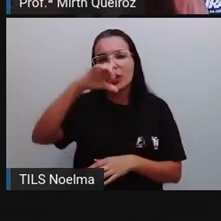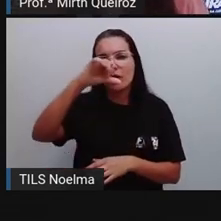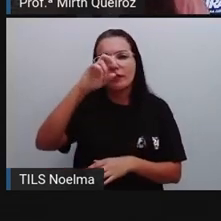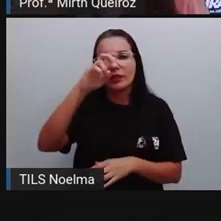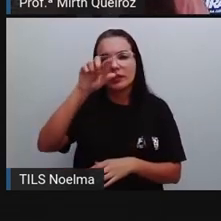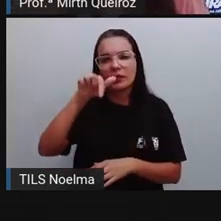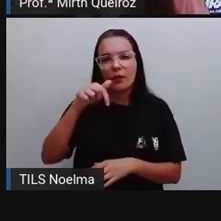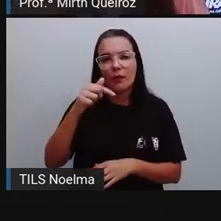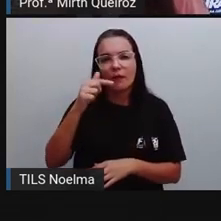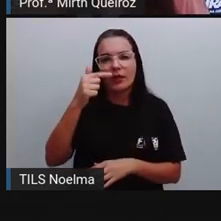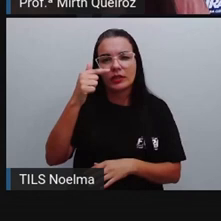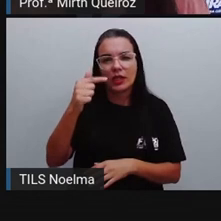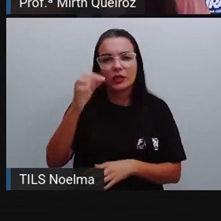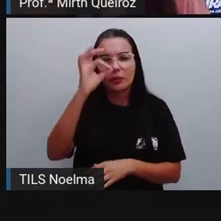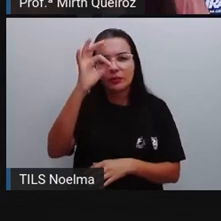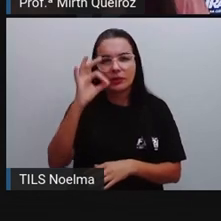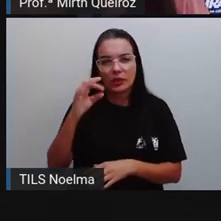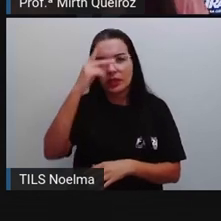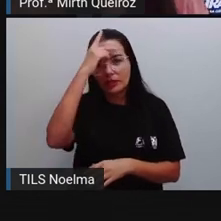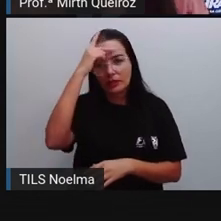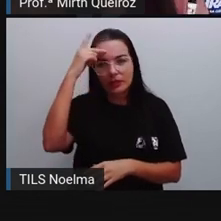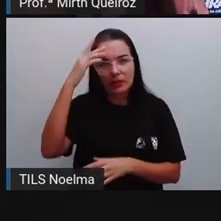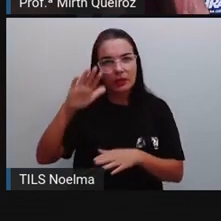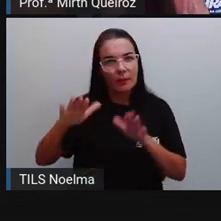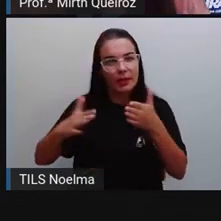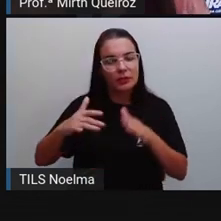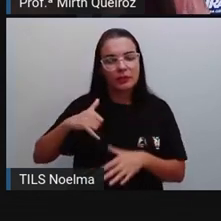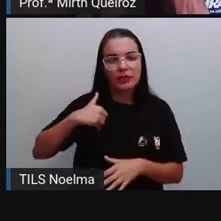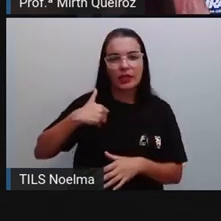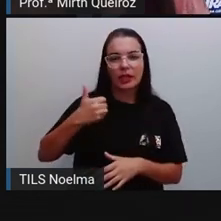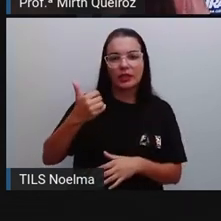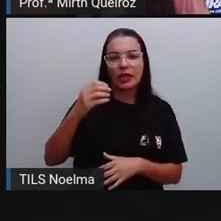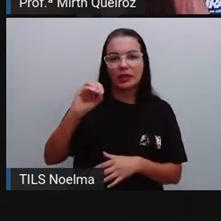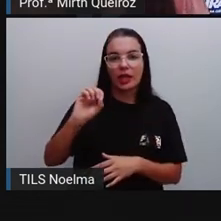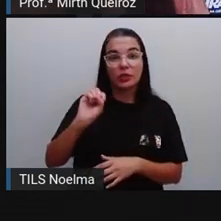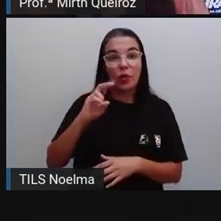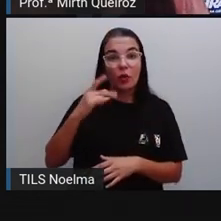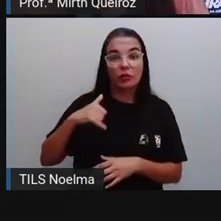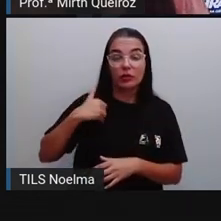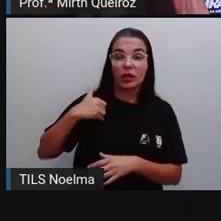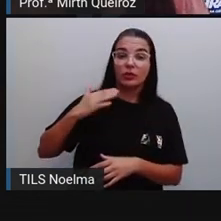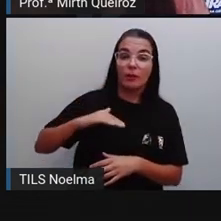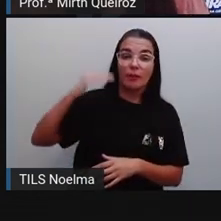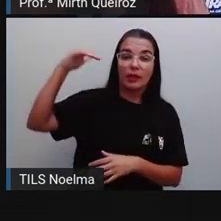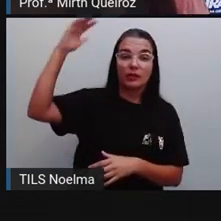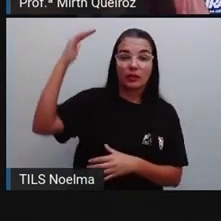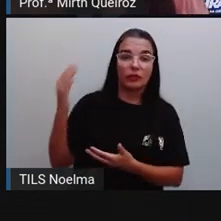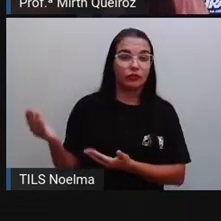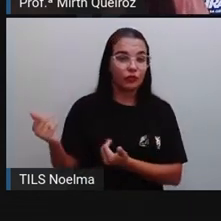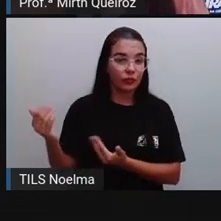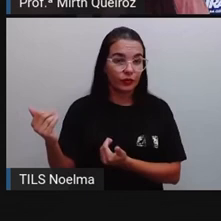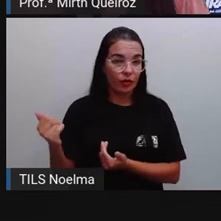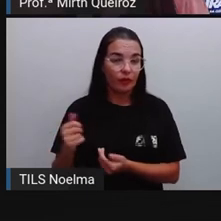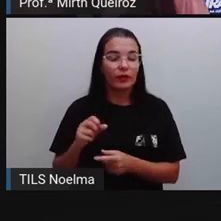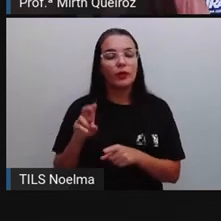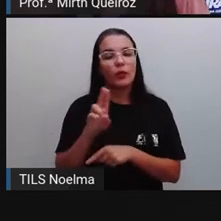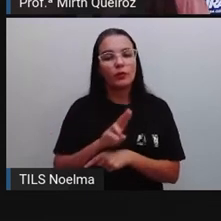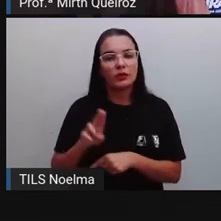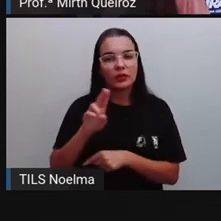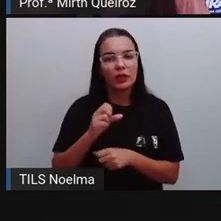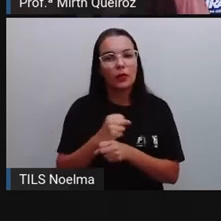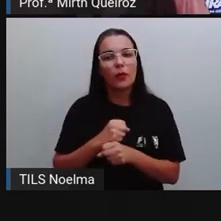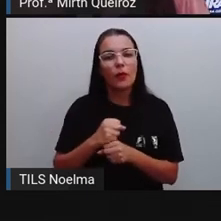,7% das pessoas com 10 ou mais anos de idade a utilizarem